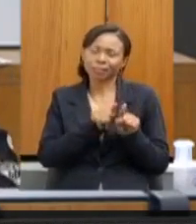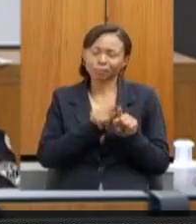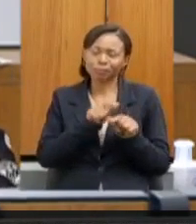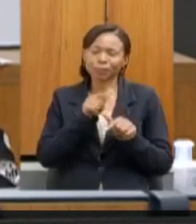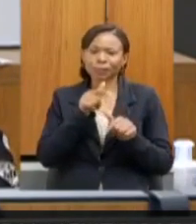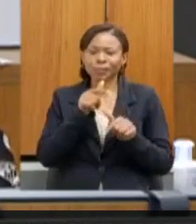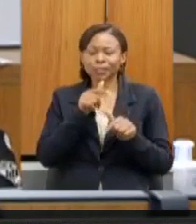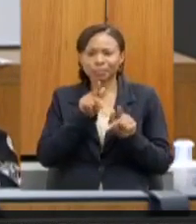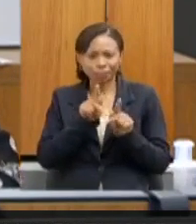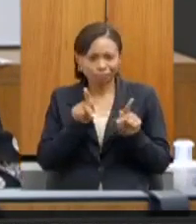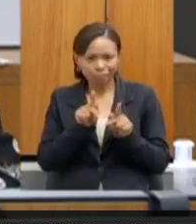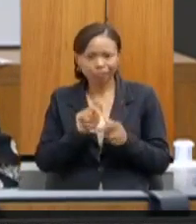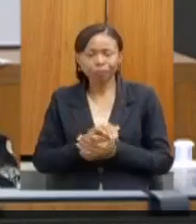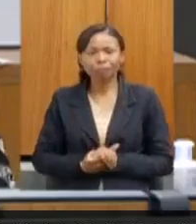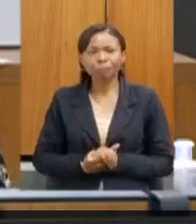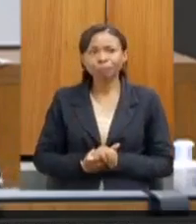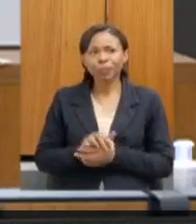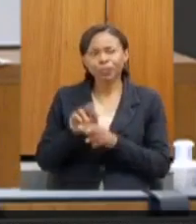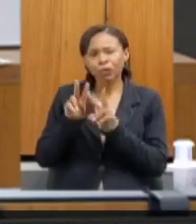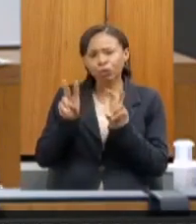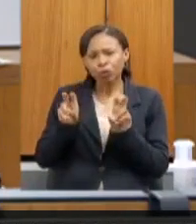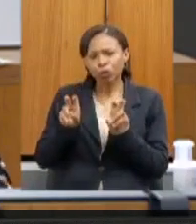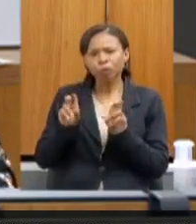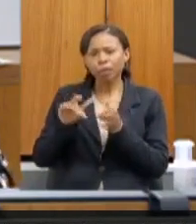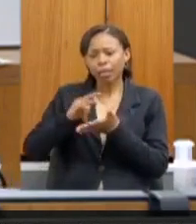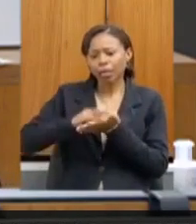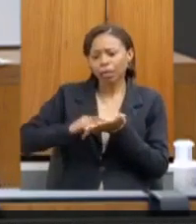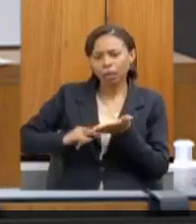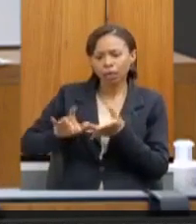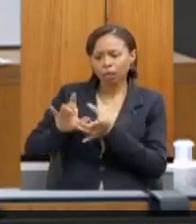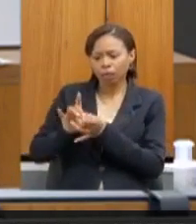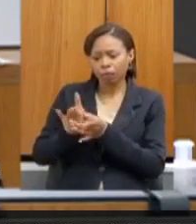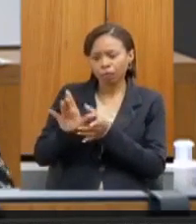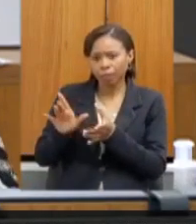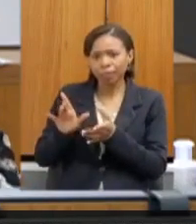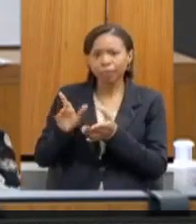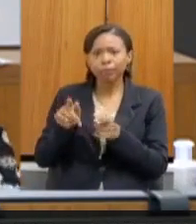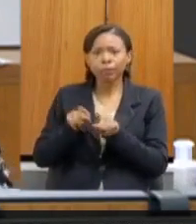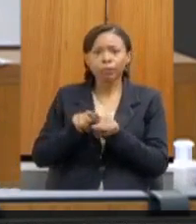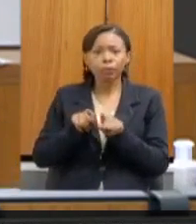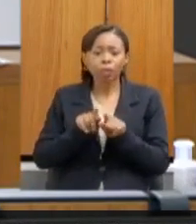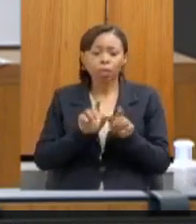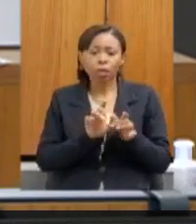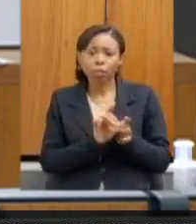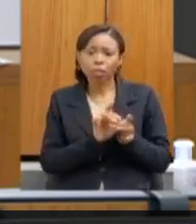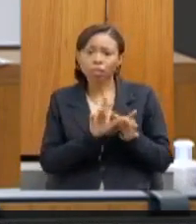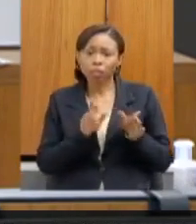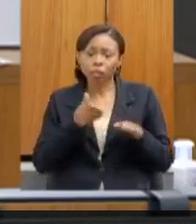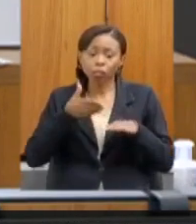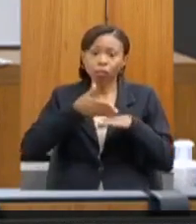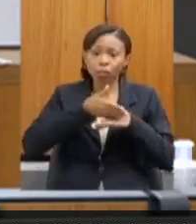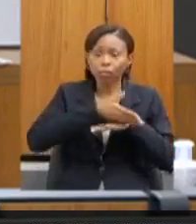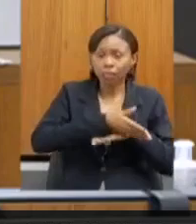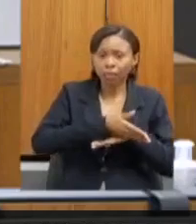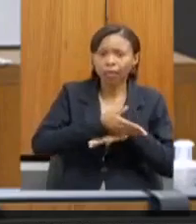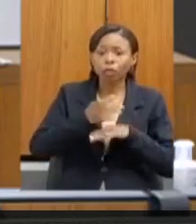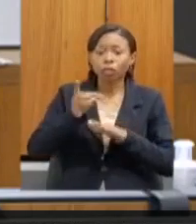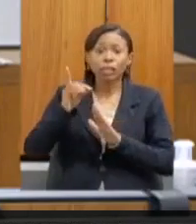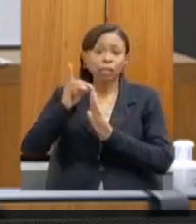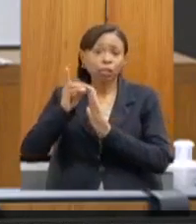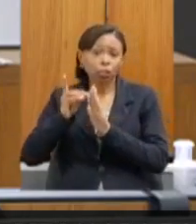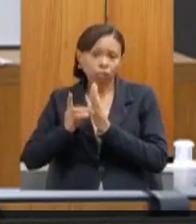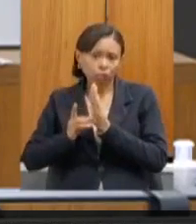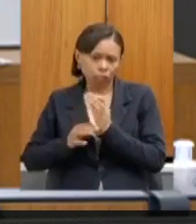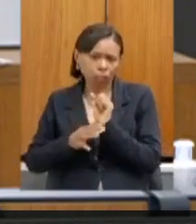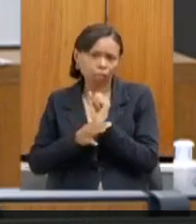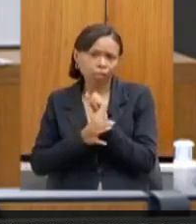Sobre a questão dos licenciamentos, autorização de intervenção e outorga de direito e os recursos idos, coronel Henrique,